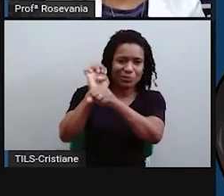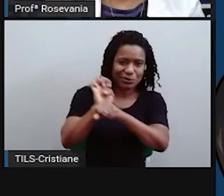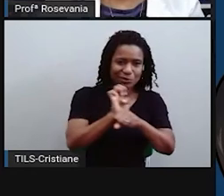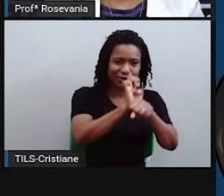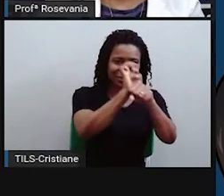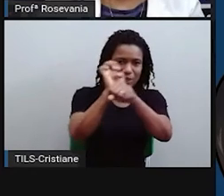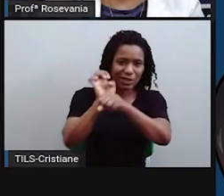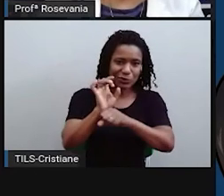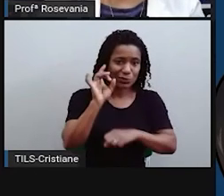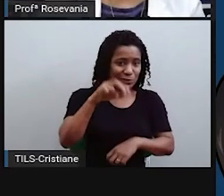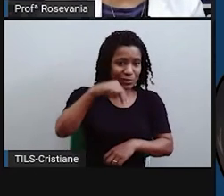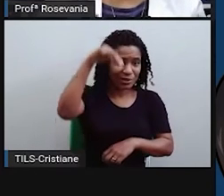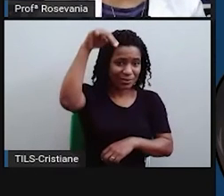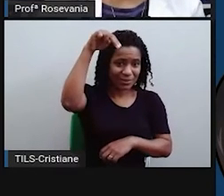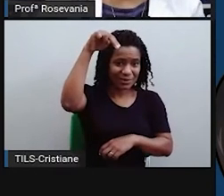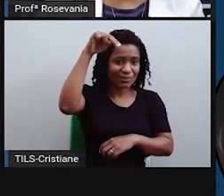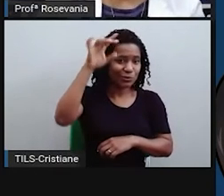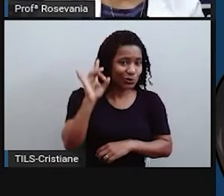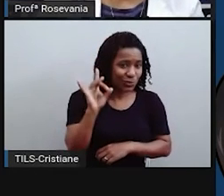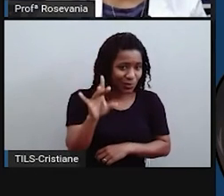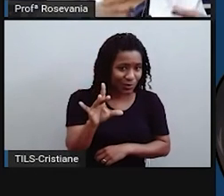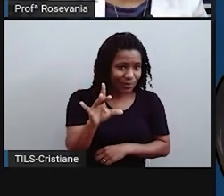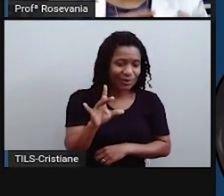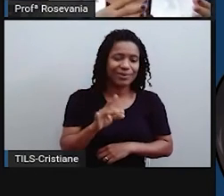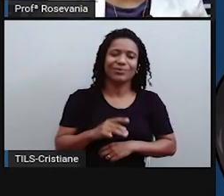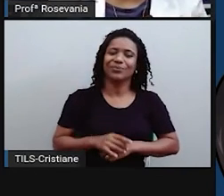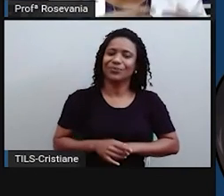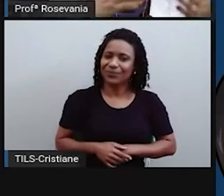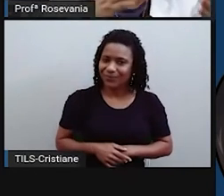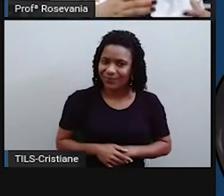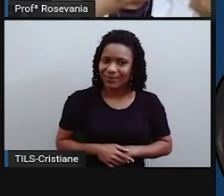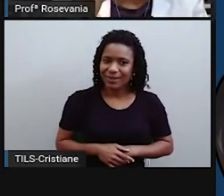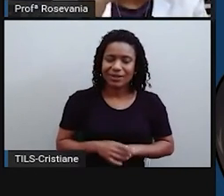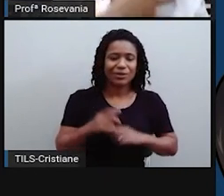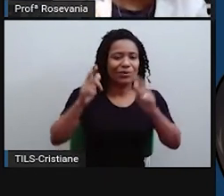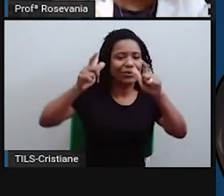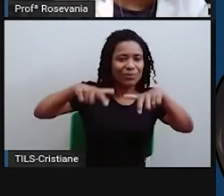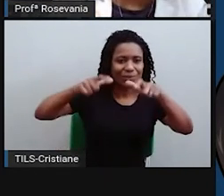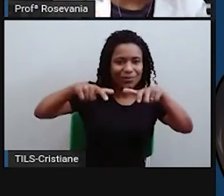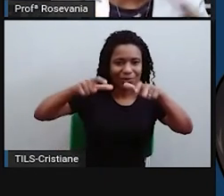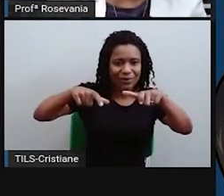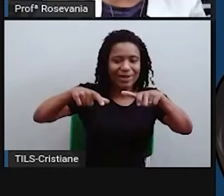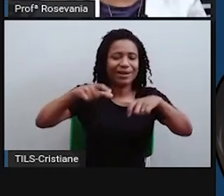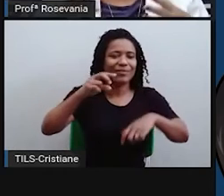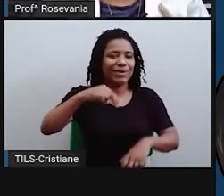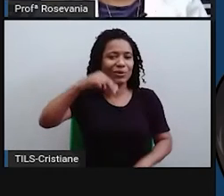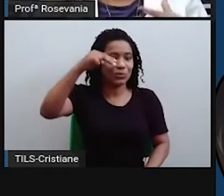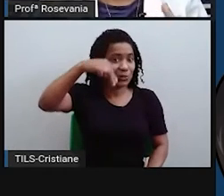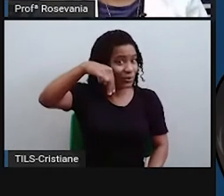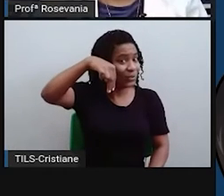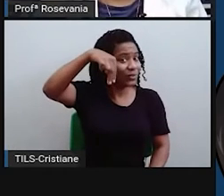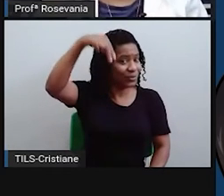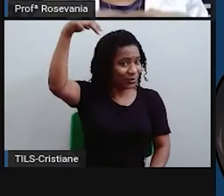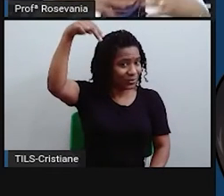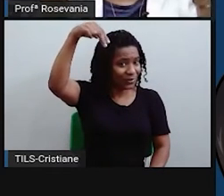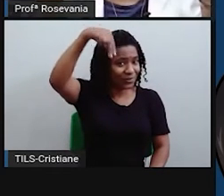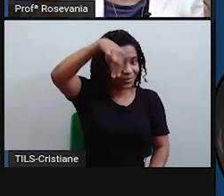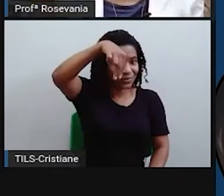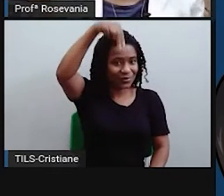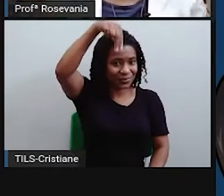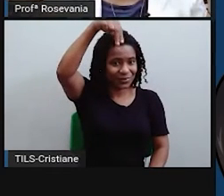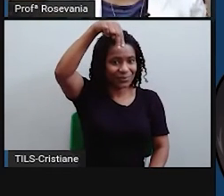para regionalizar? porque até então, quando a gente fala da região norte, a gente fala o quê?